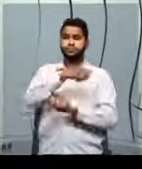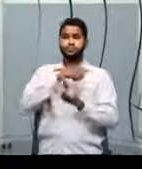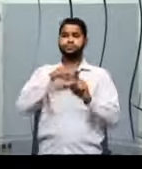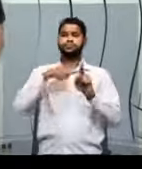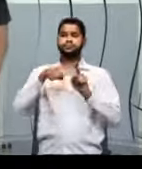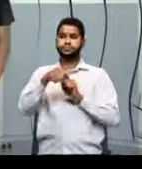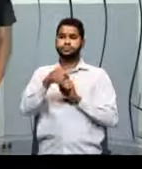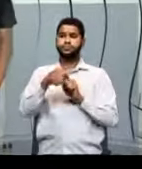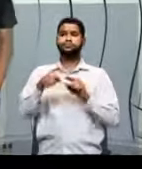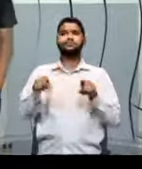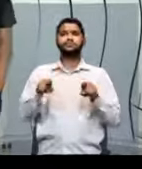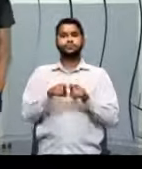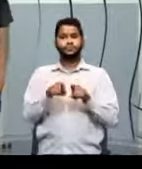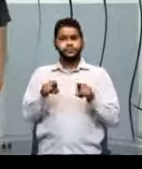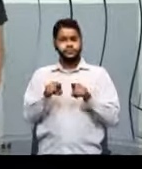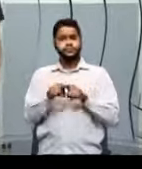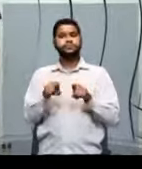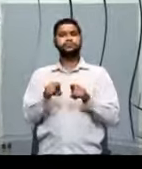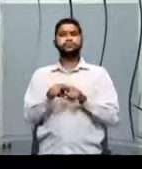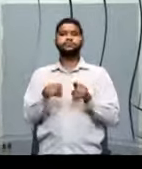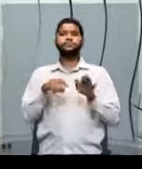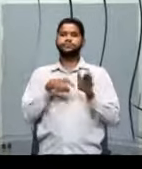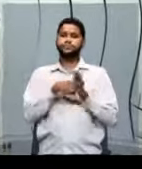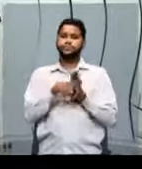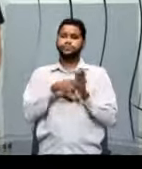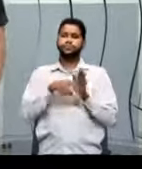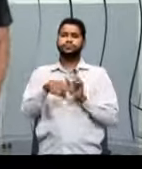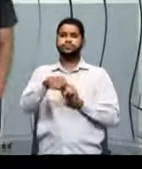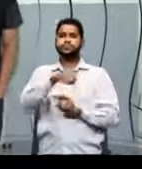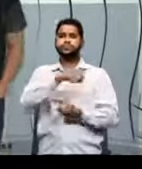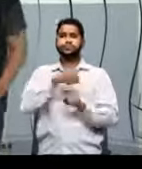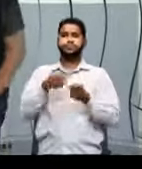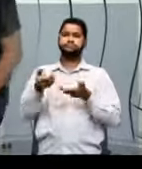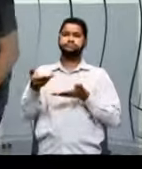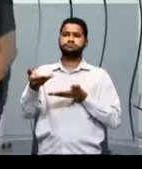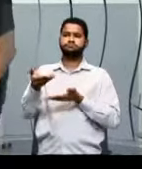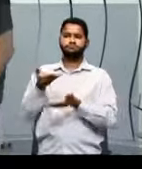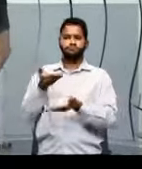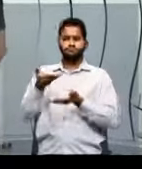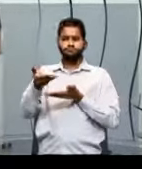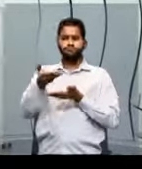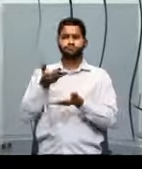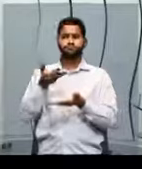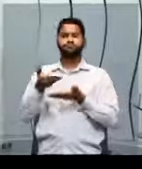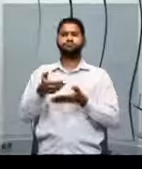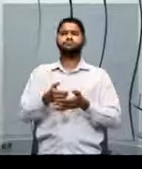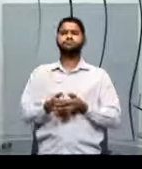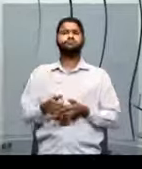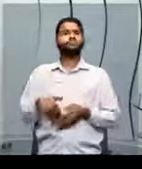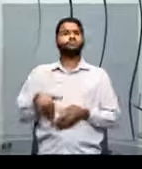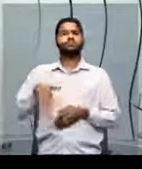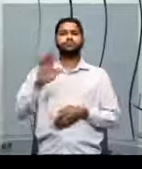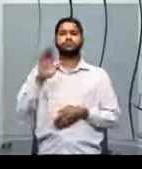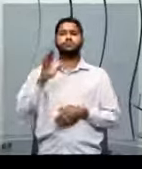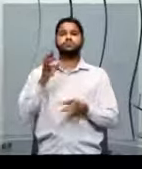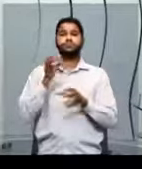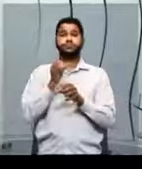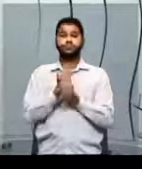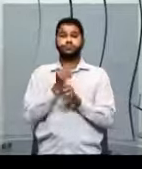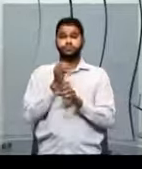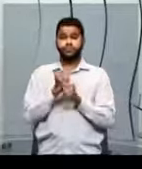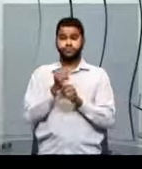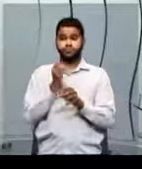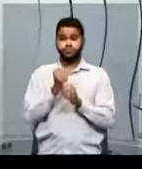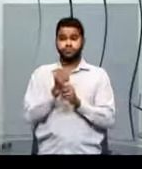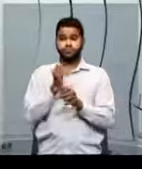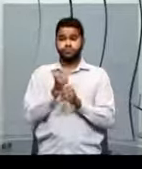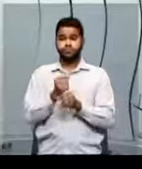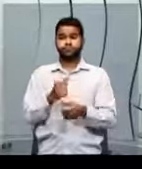É uma ciência social também aplicada. Que mais? Contabilidade.